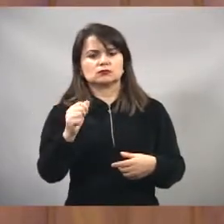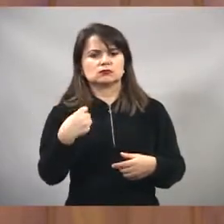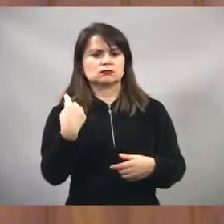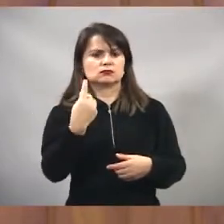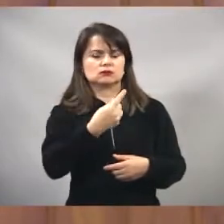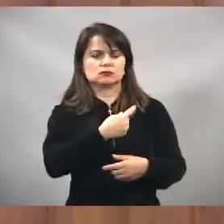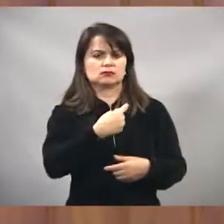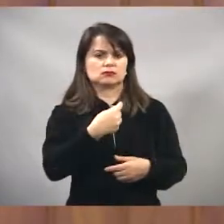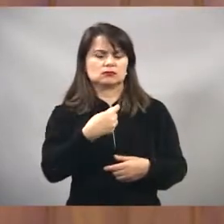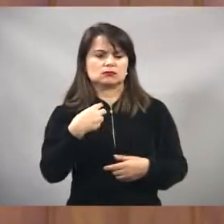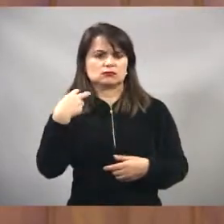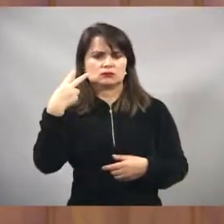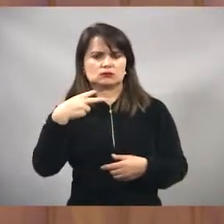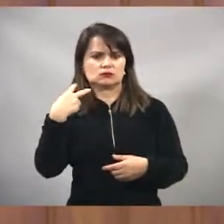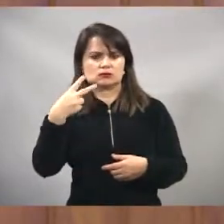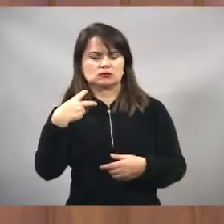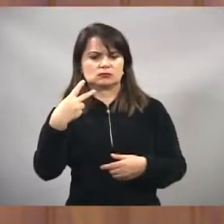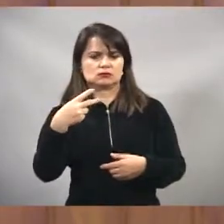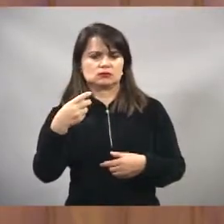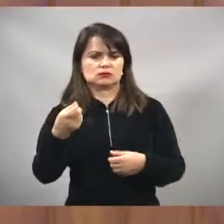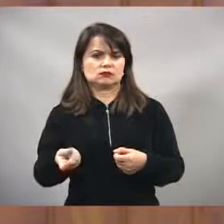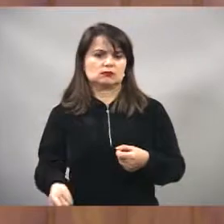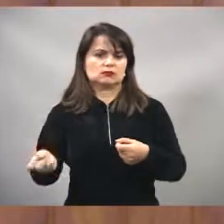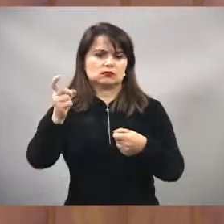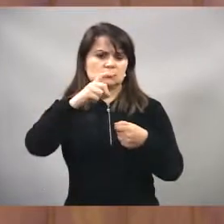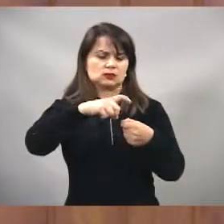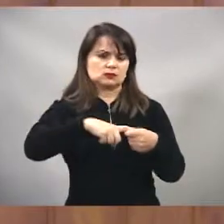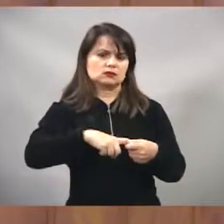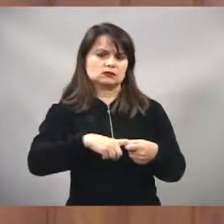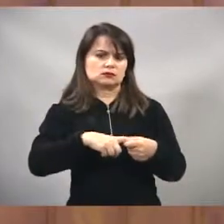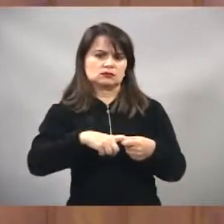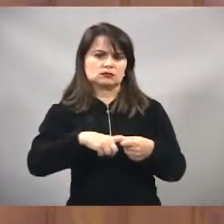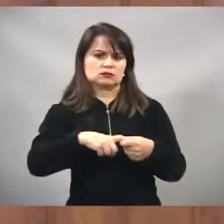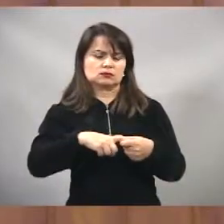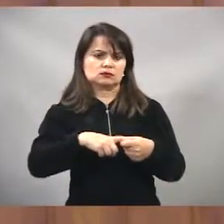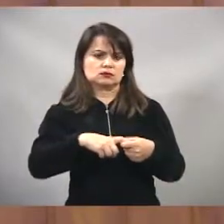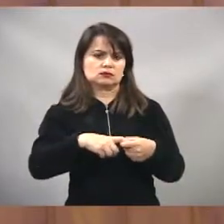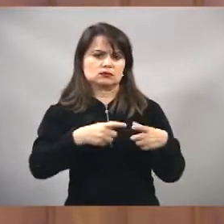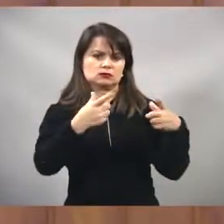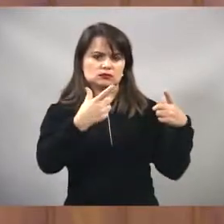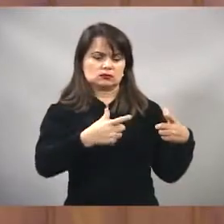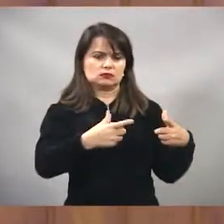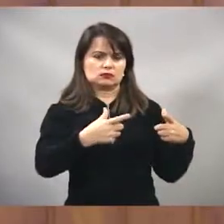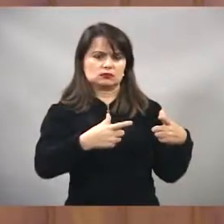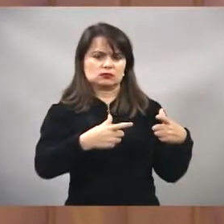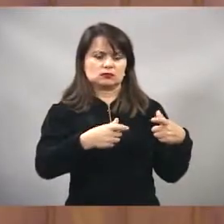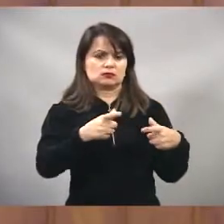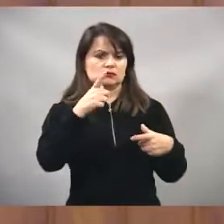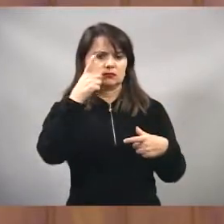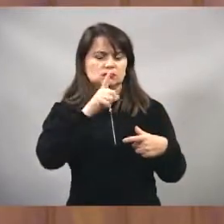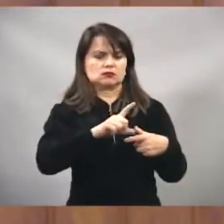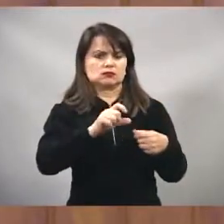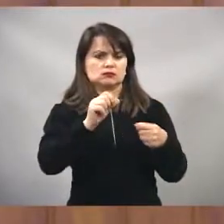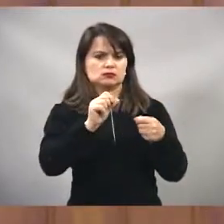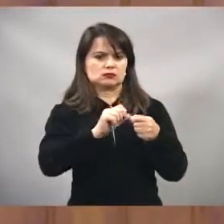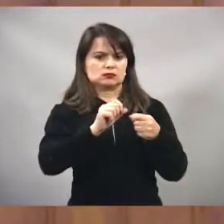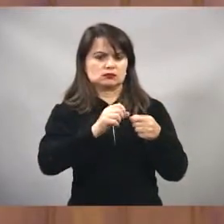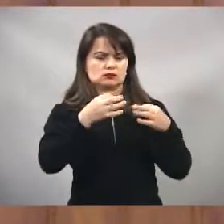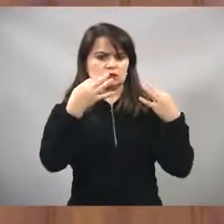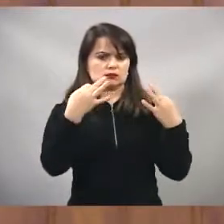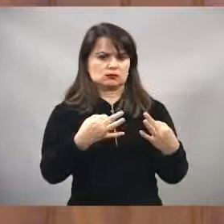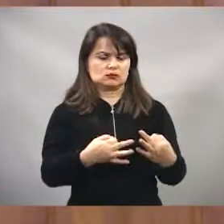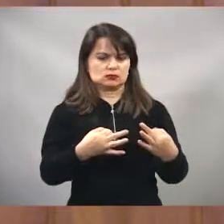essa devolução, a qual está sendo realizado. E eu quero cumprimentar mais uma vez, o vereador João Dubar já fez aqui